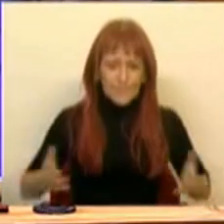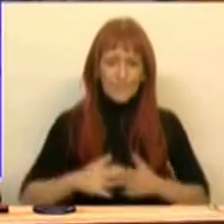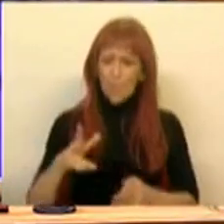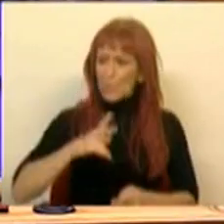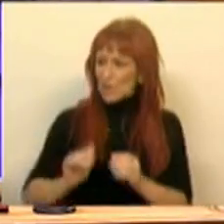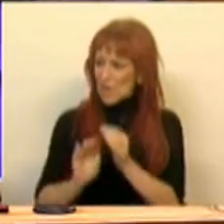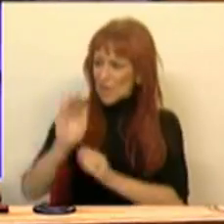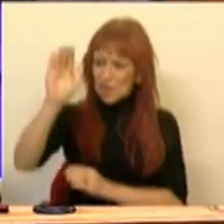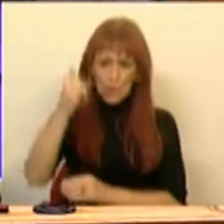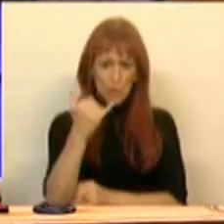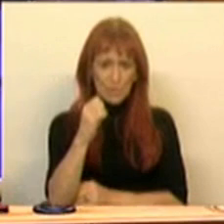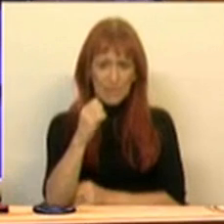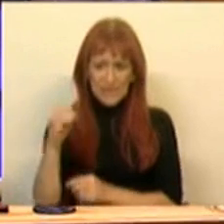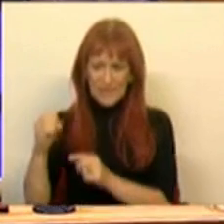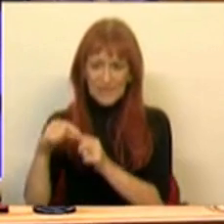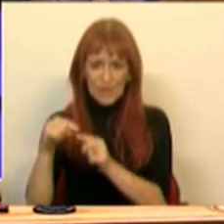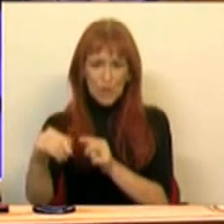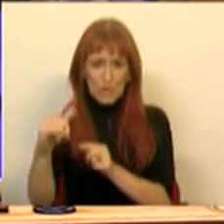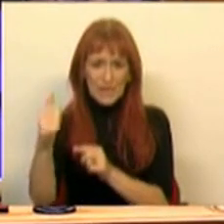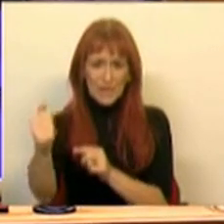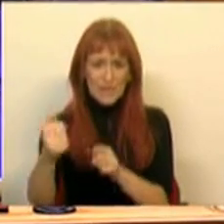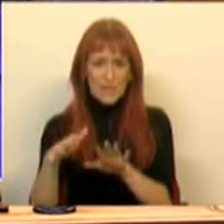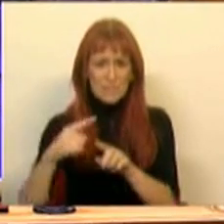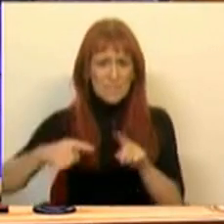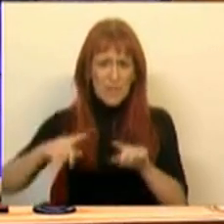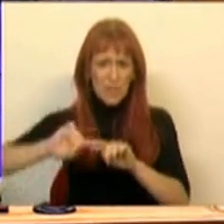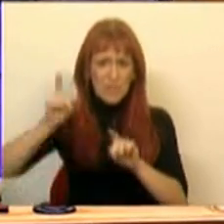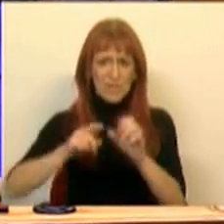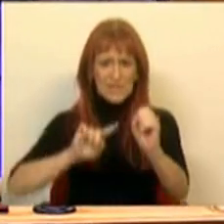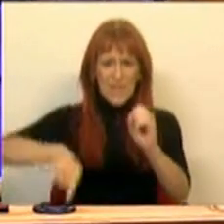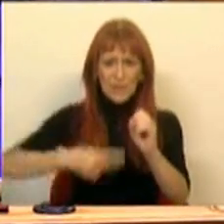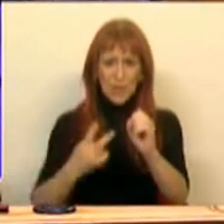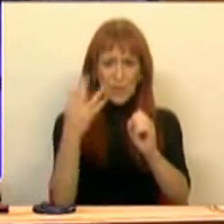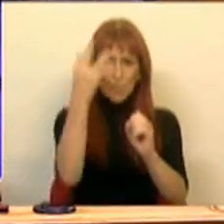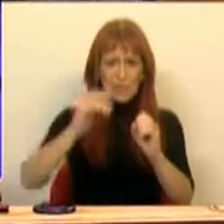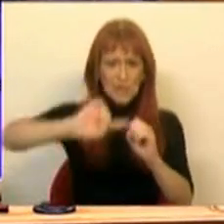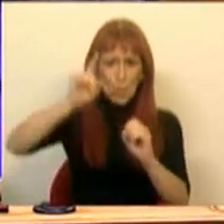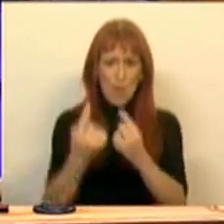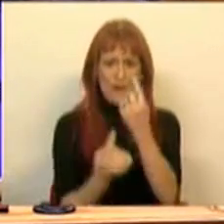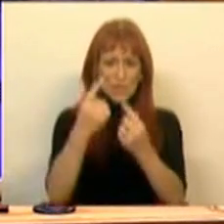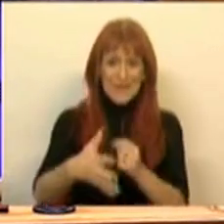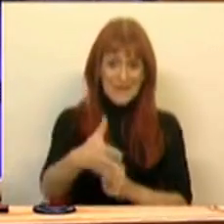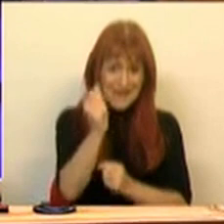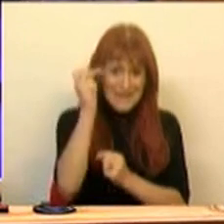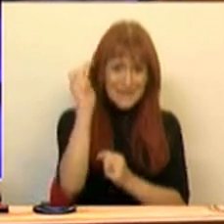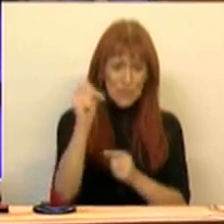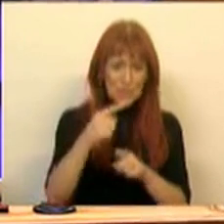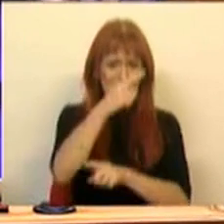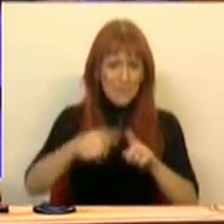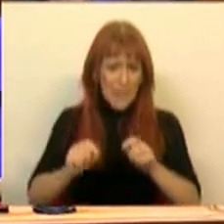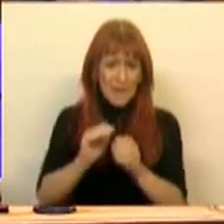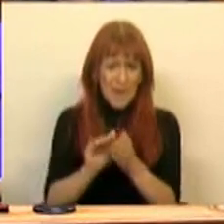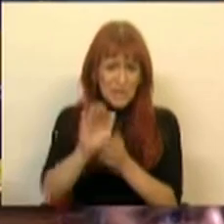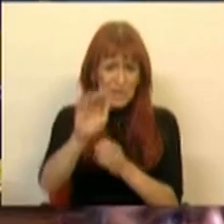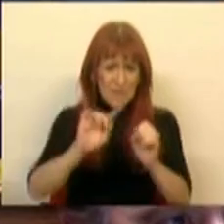Portugal cresceu entre 2000 e 2015, em média anual, 0,2% ao ano. Durante 15 anos foi em média,